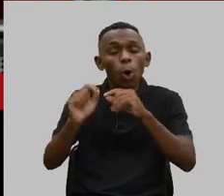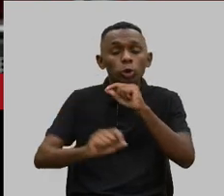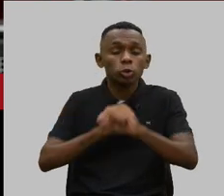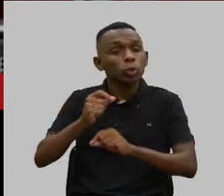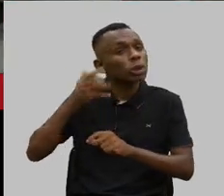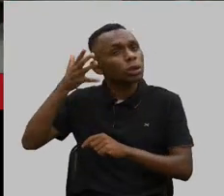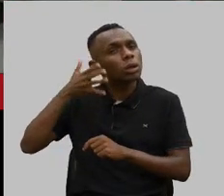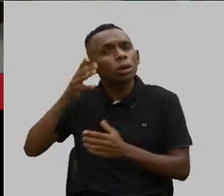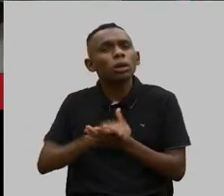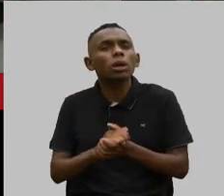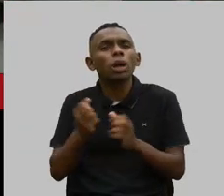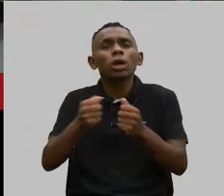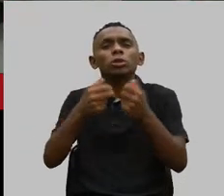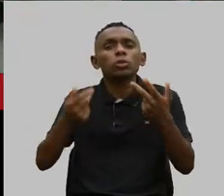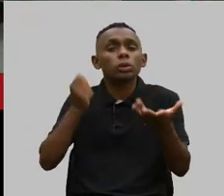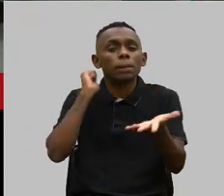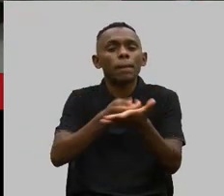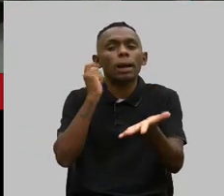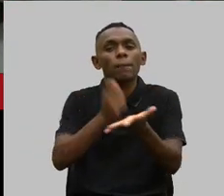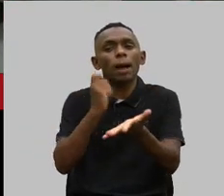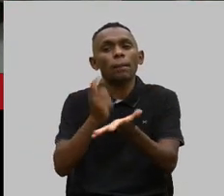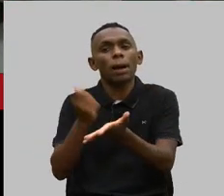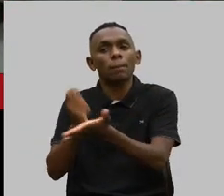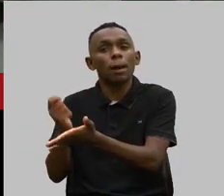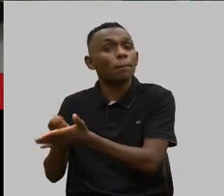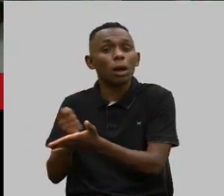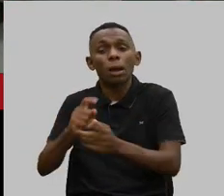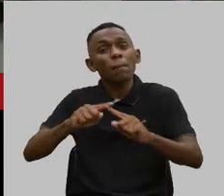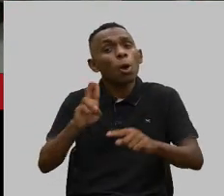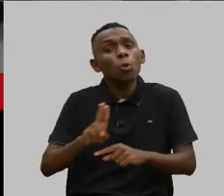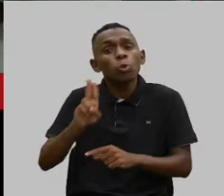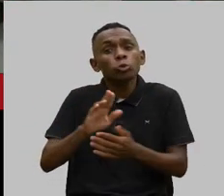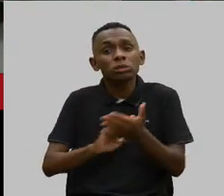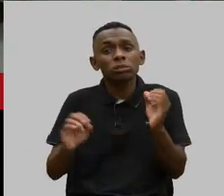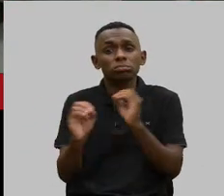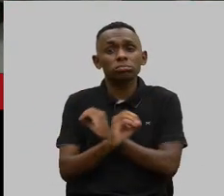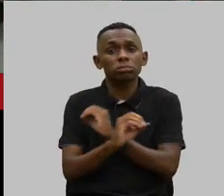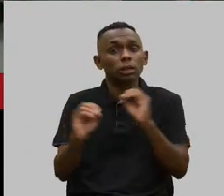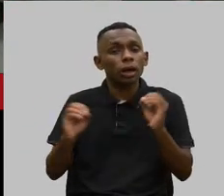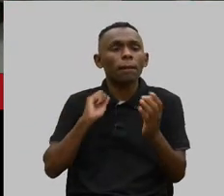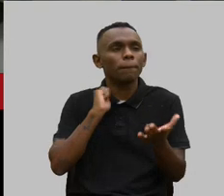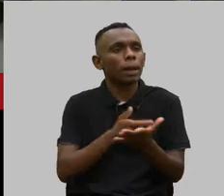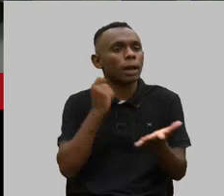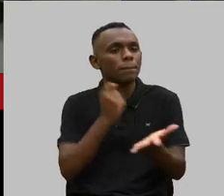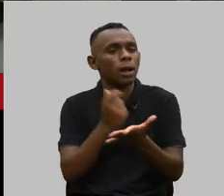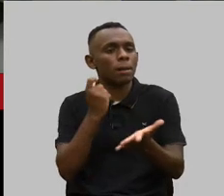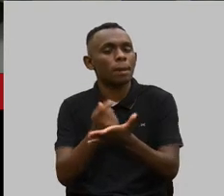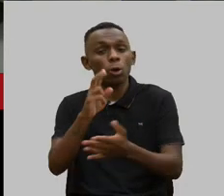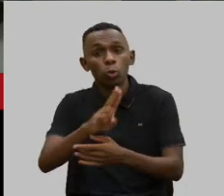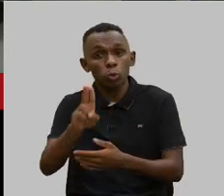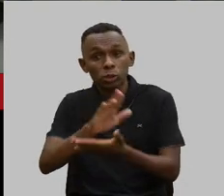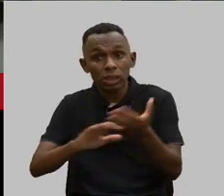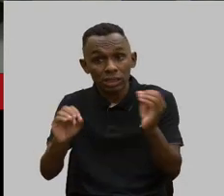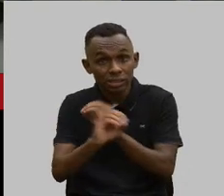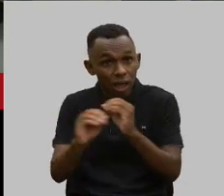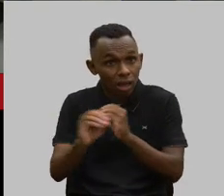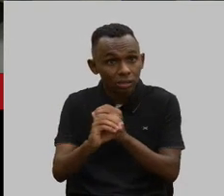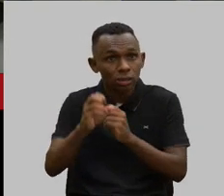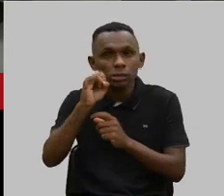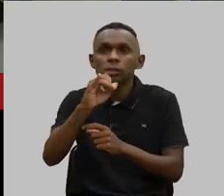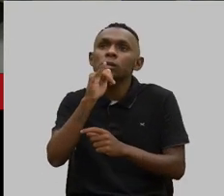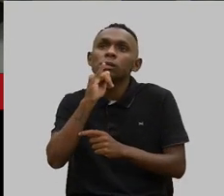e aquilo que a gente paga e não usa? Porque essa conta a gente faz, não William? A gente paga, paga, paga, não usa. Quer dizer que, se eu não pagar,